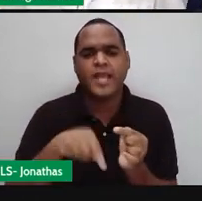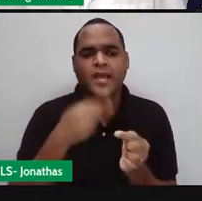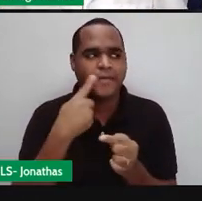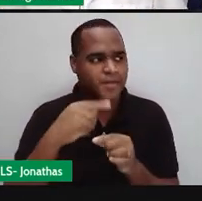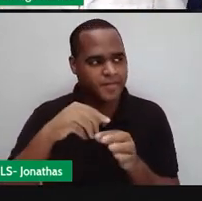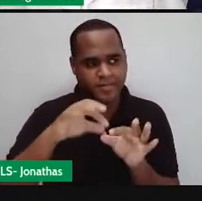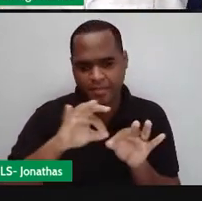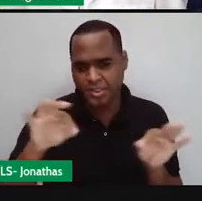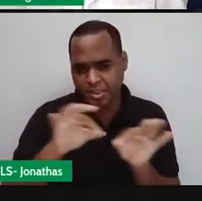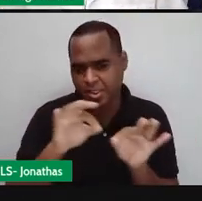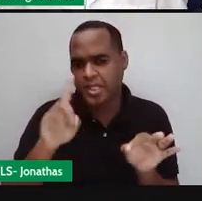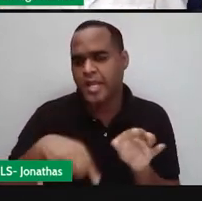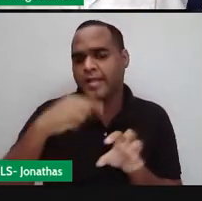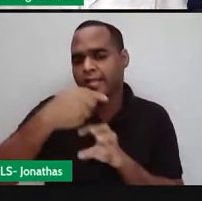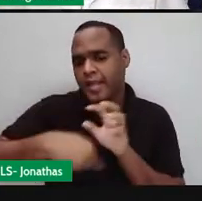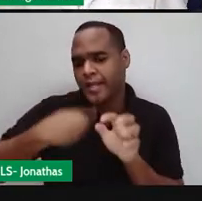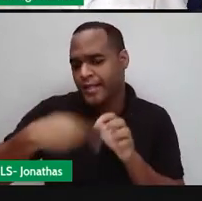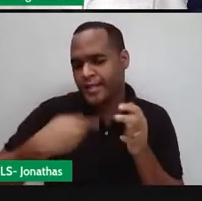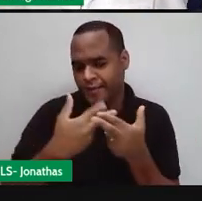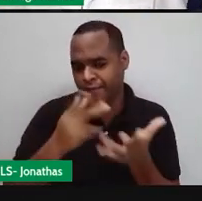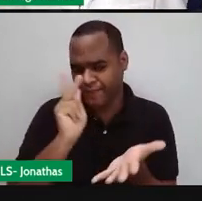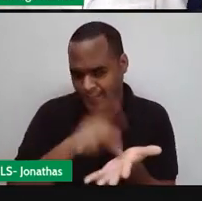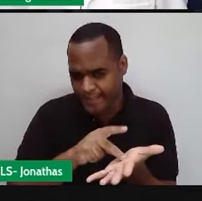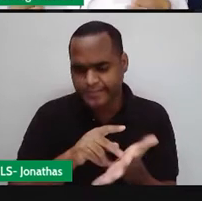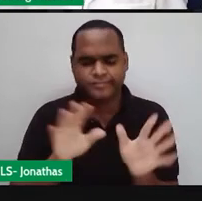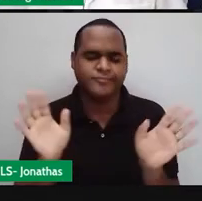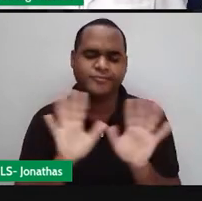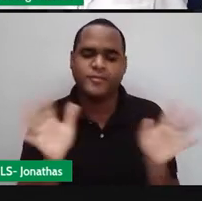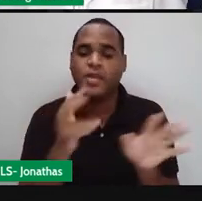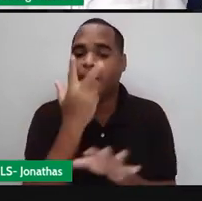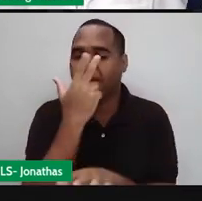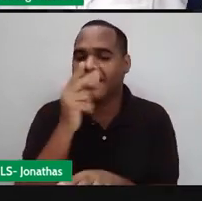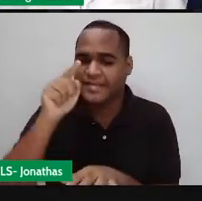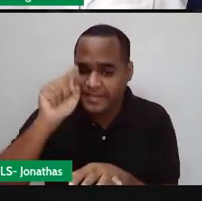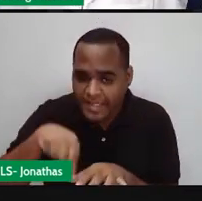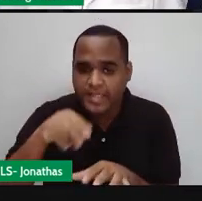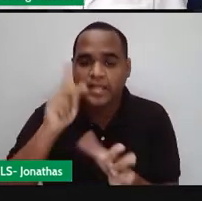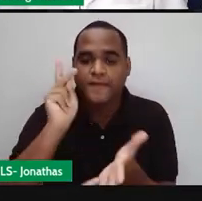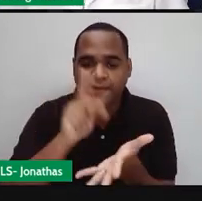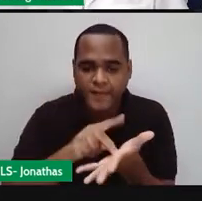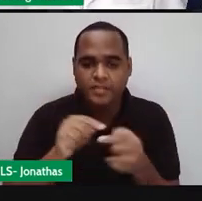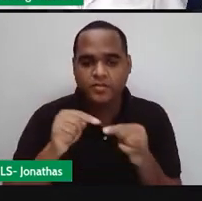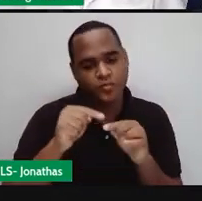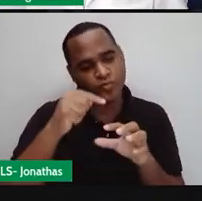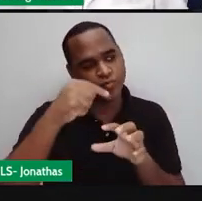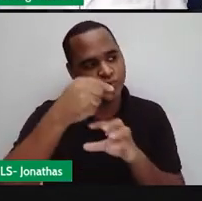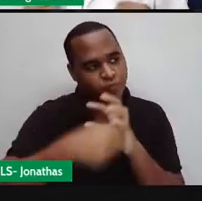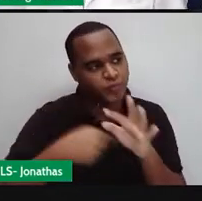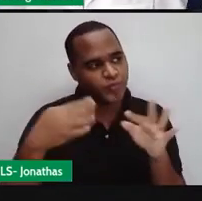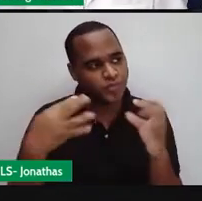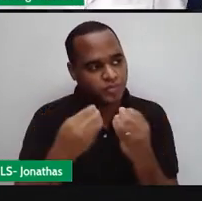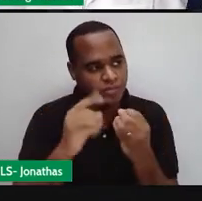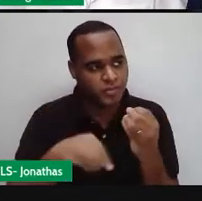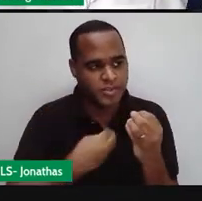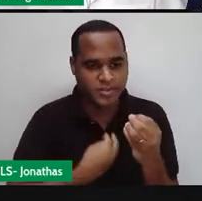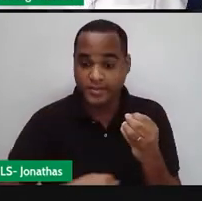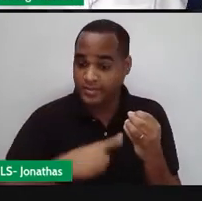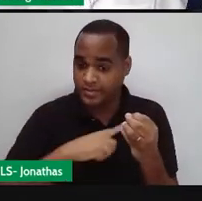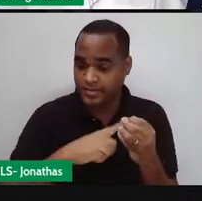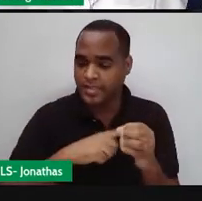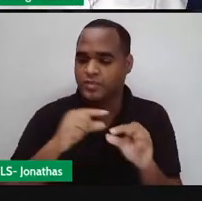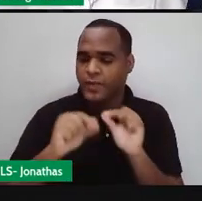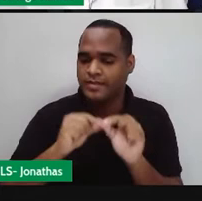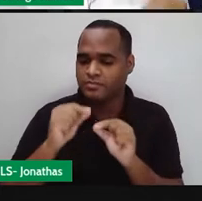planeta terra, propriamente dito, mas medidas de tudo que tem forma em nosso planeta terra,